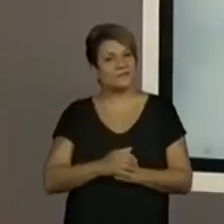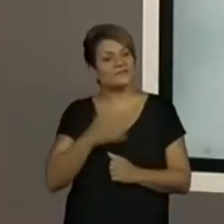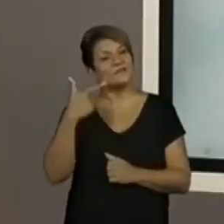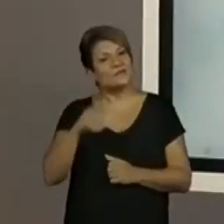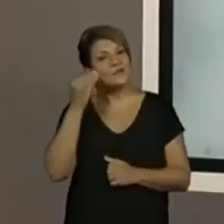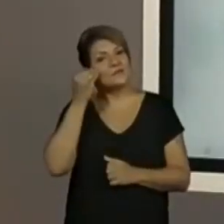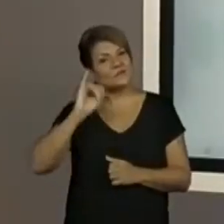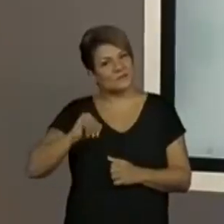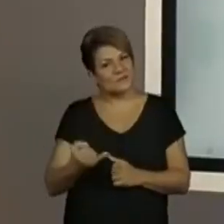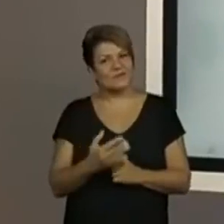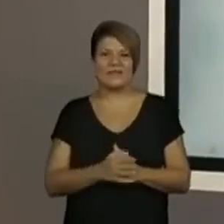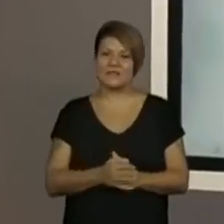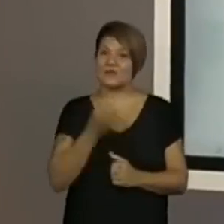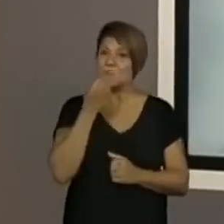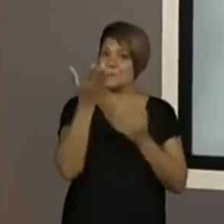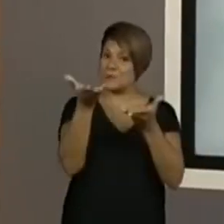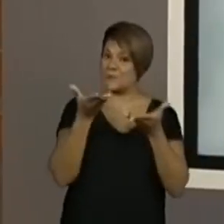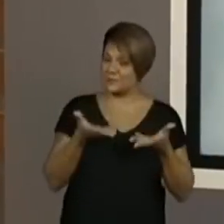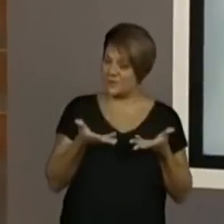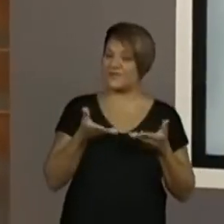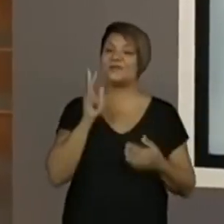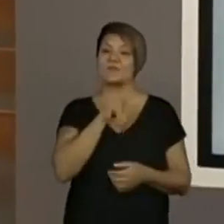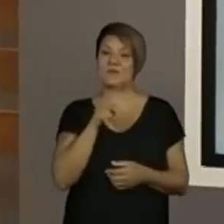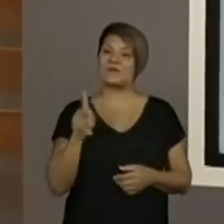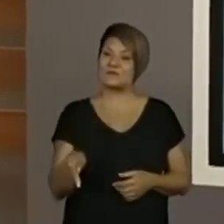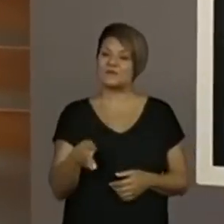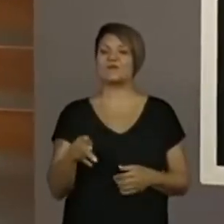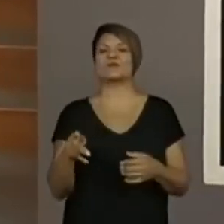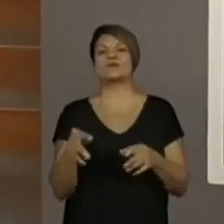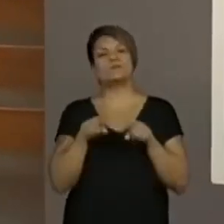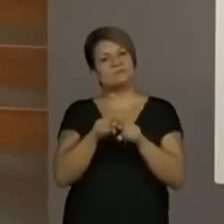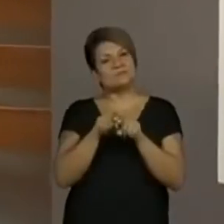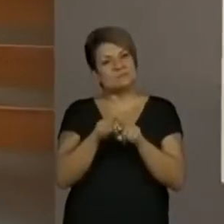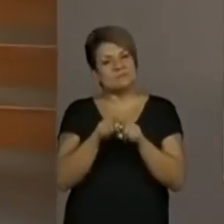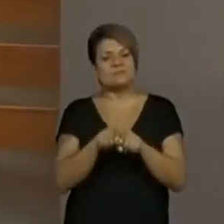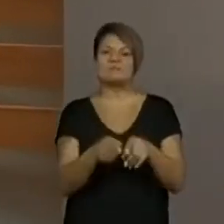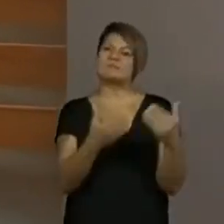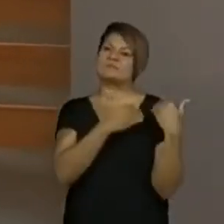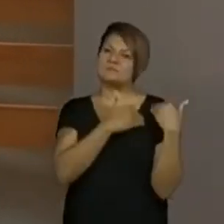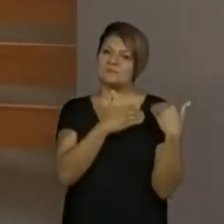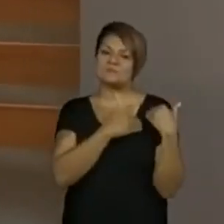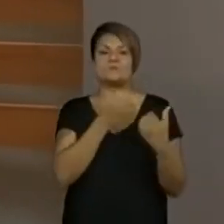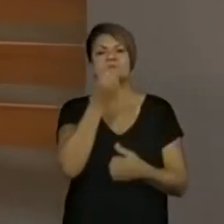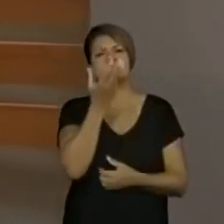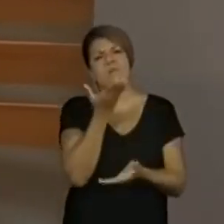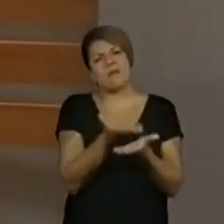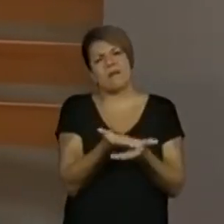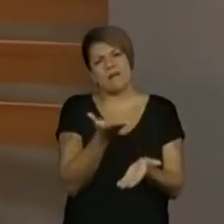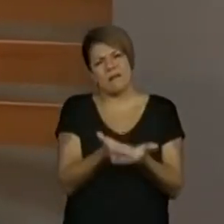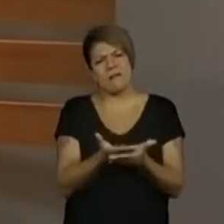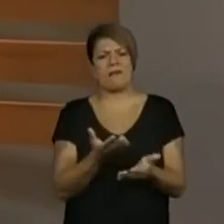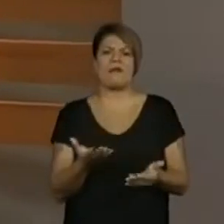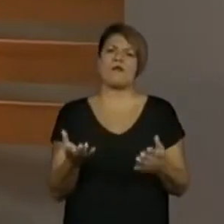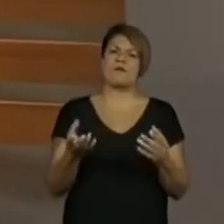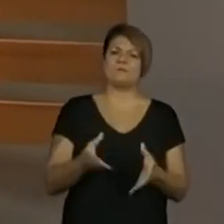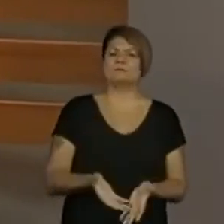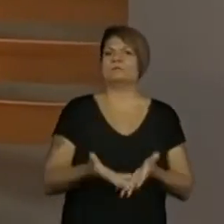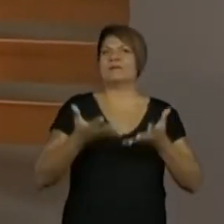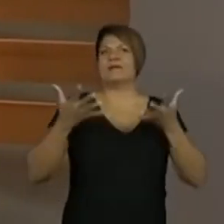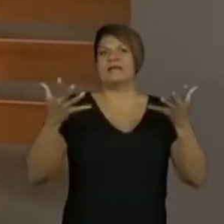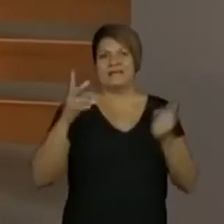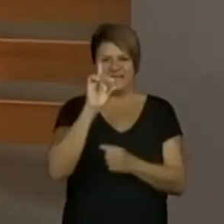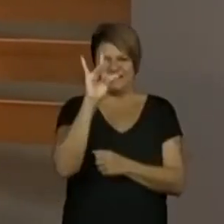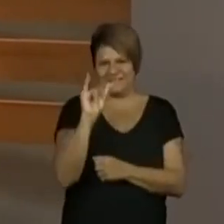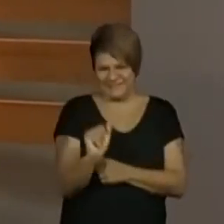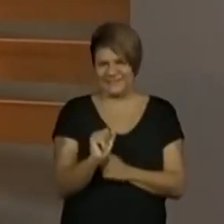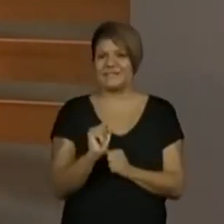bem-vindos também, nossos parceiros e os responsáveis. Que nós tenhamos uma boa aula, um grande dia, bons acontecimentos, que